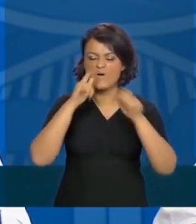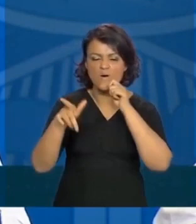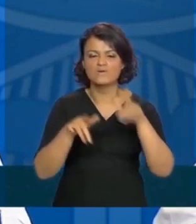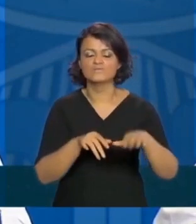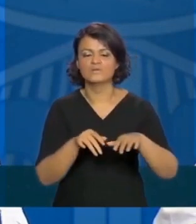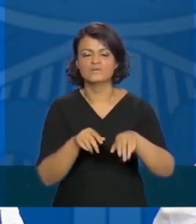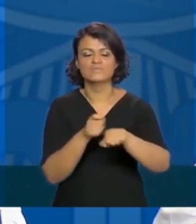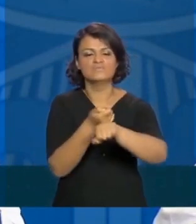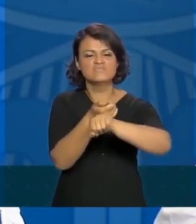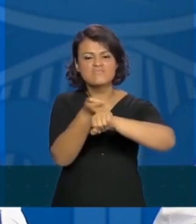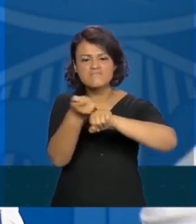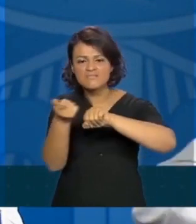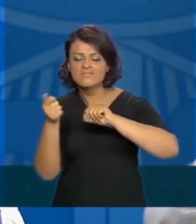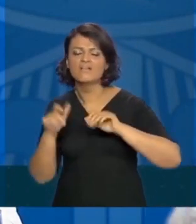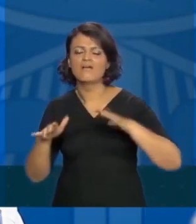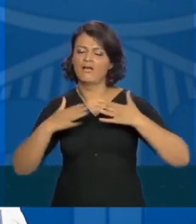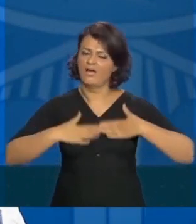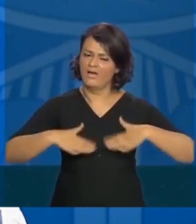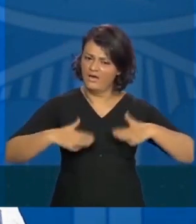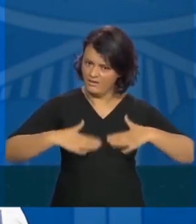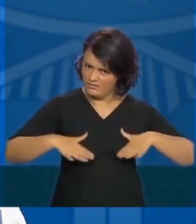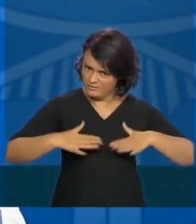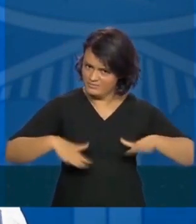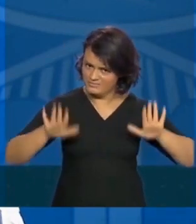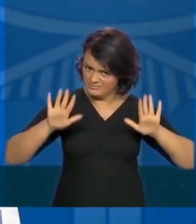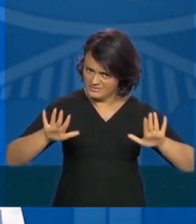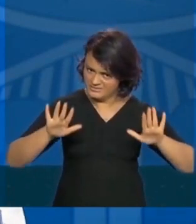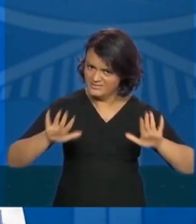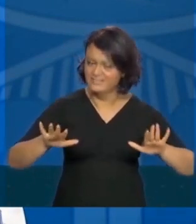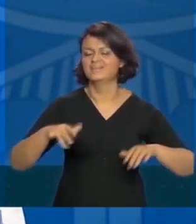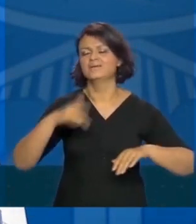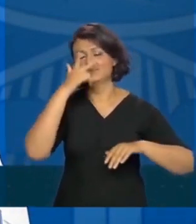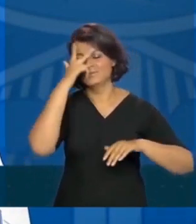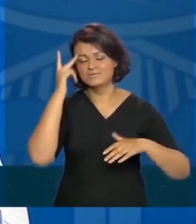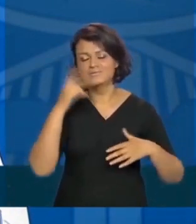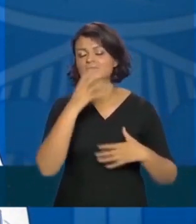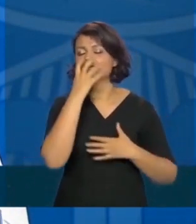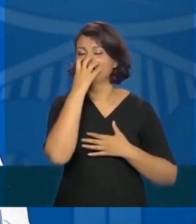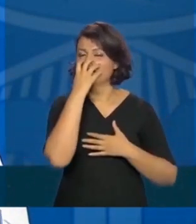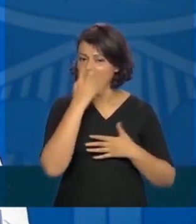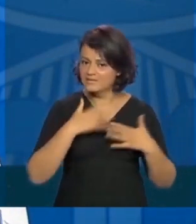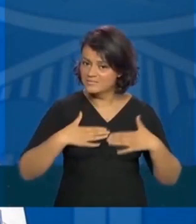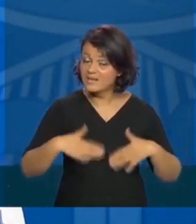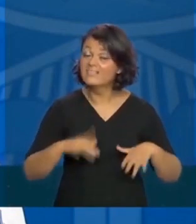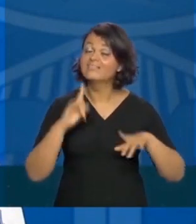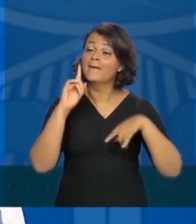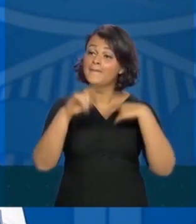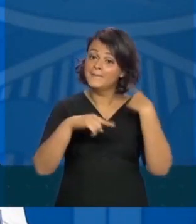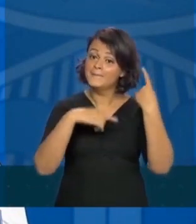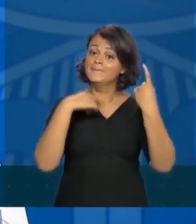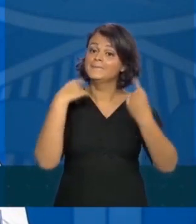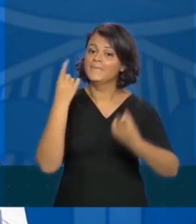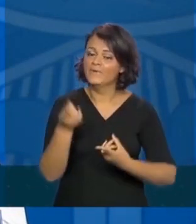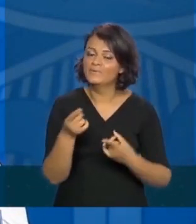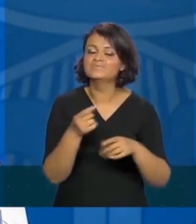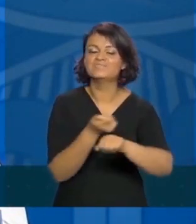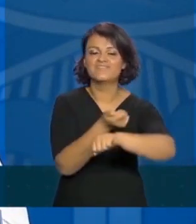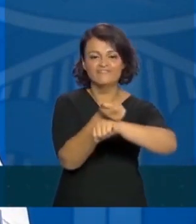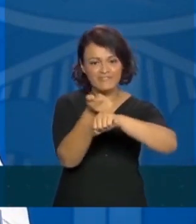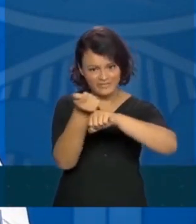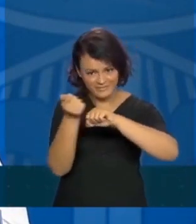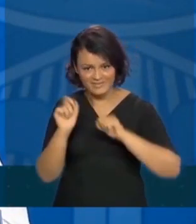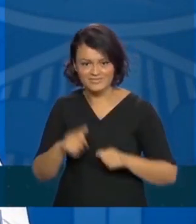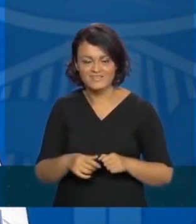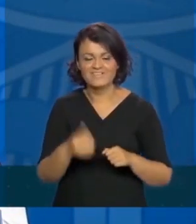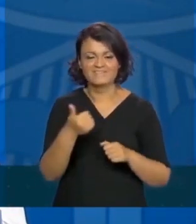news calma um pouco deixa as pessoas respirarem um pouco depois mais pra frente faz um pouco de fake news em